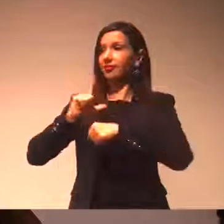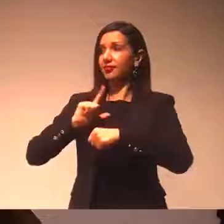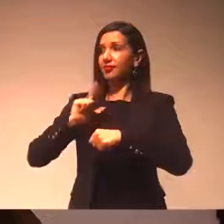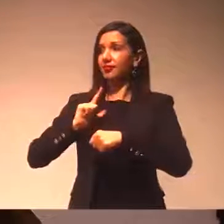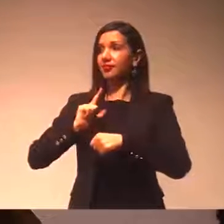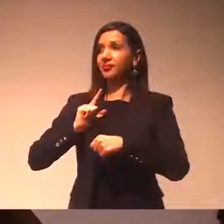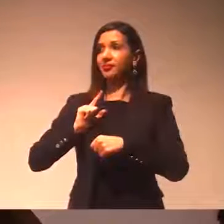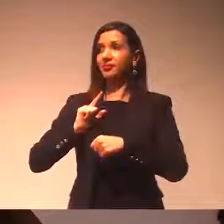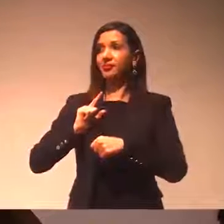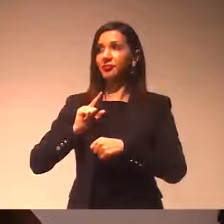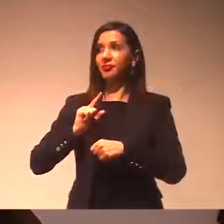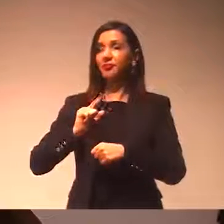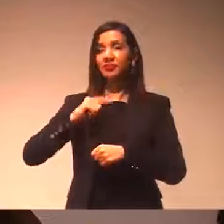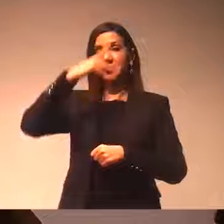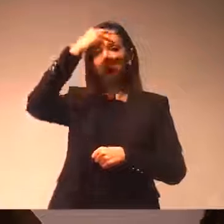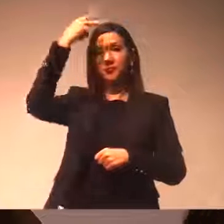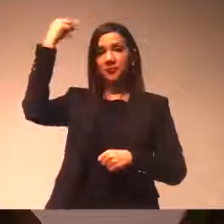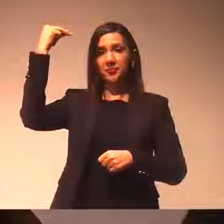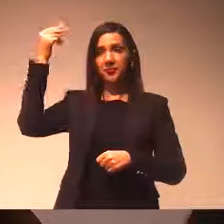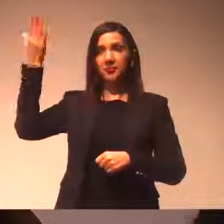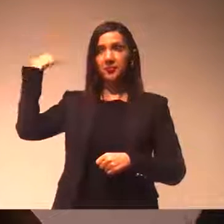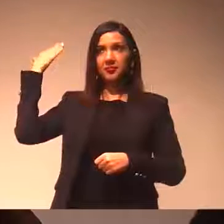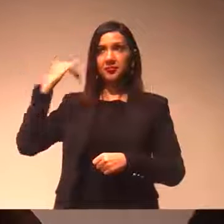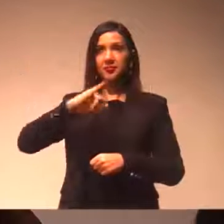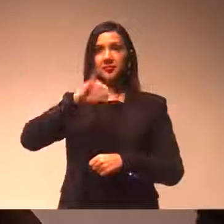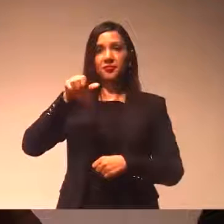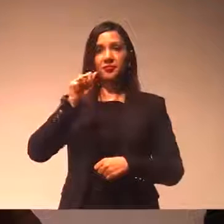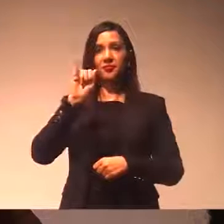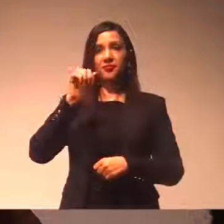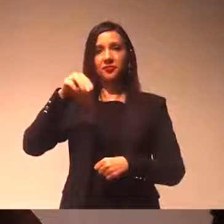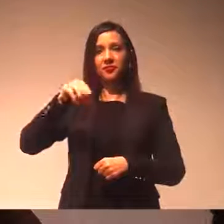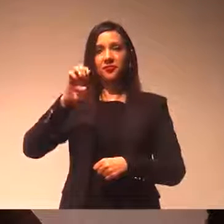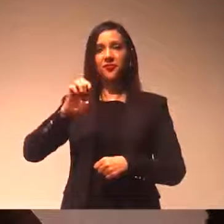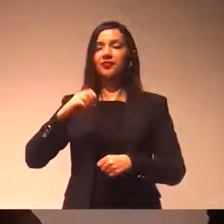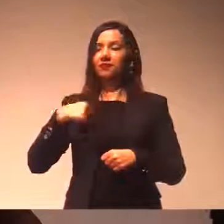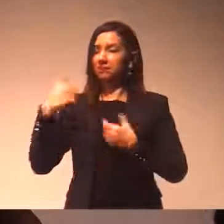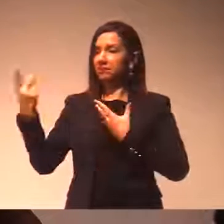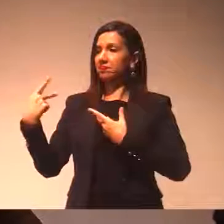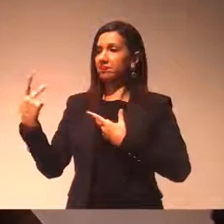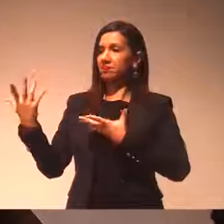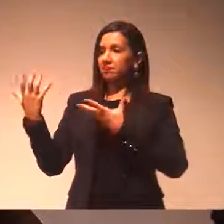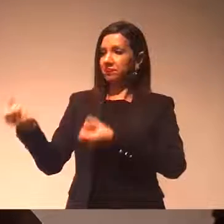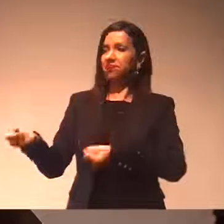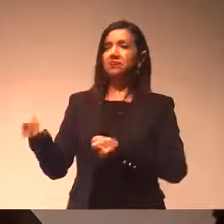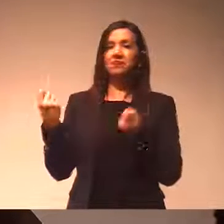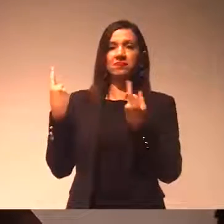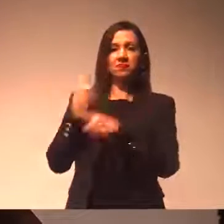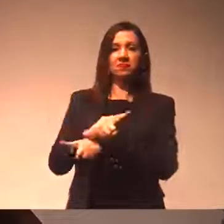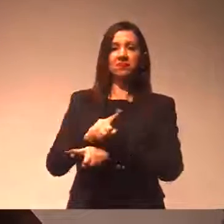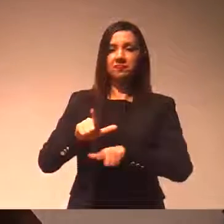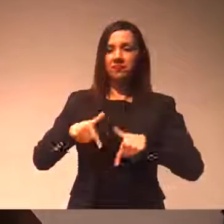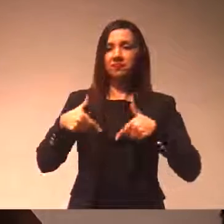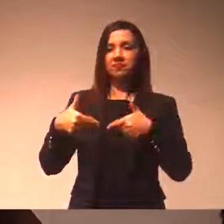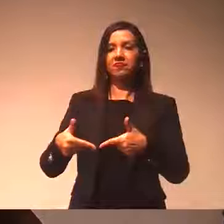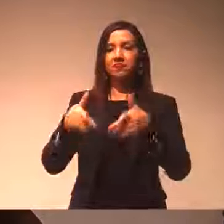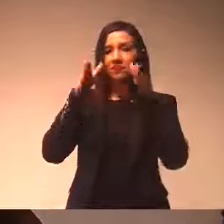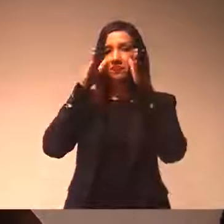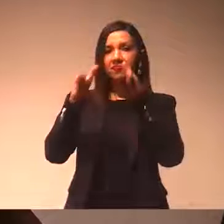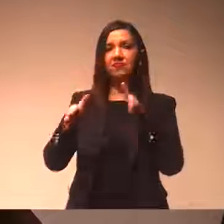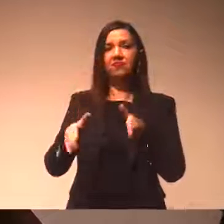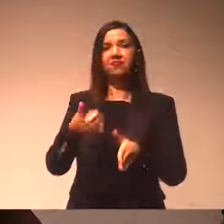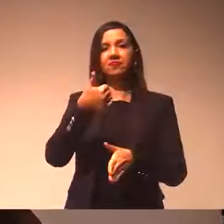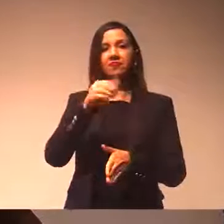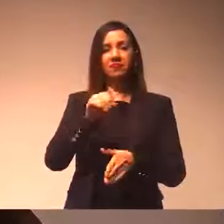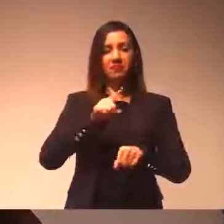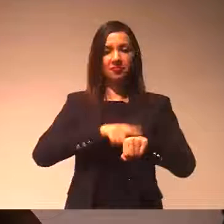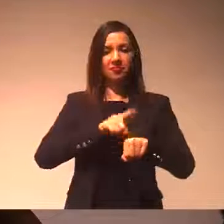então prefeito, atual prefeito Jaime Cruz, aceitei esse desafio, e a gente trabalhou muito, de forma intensiva, ficava até 10,